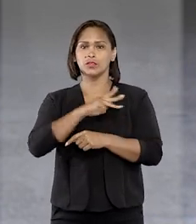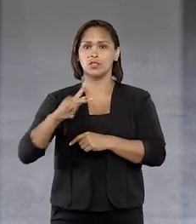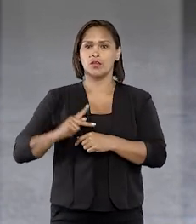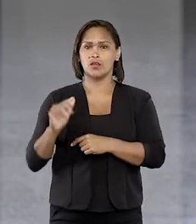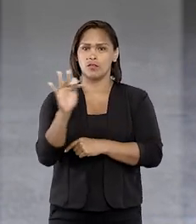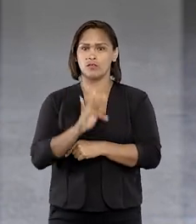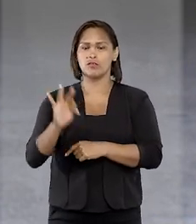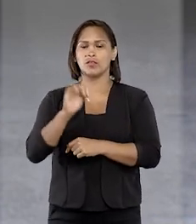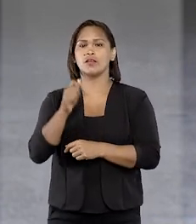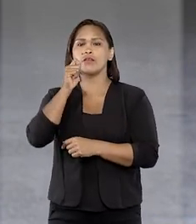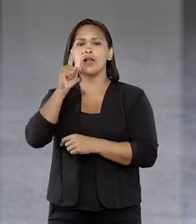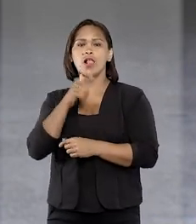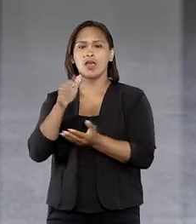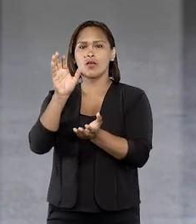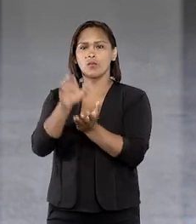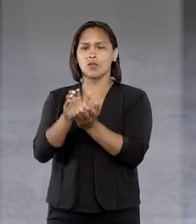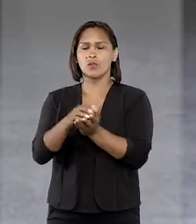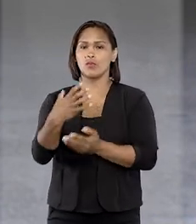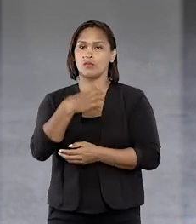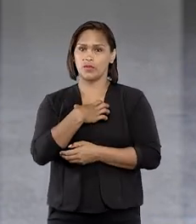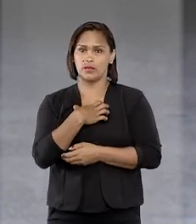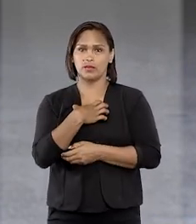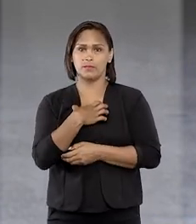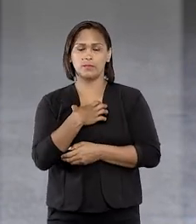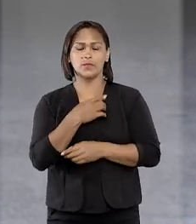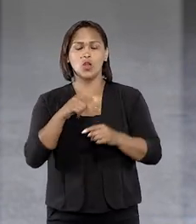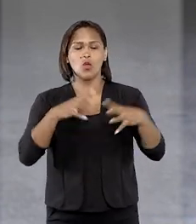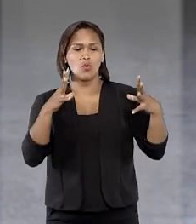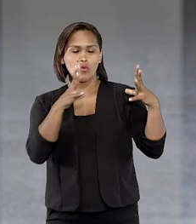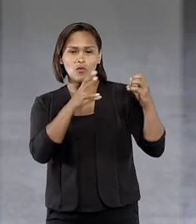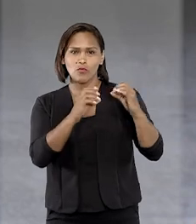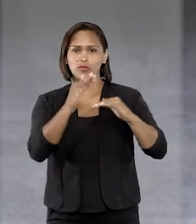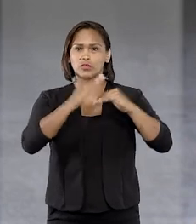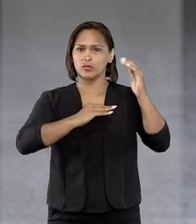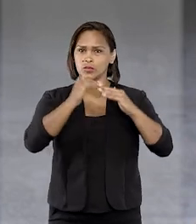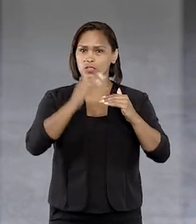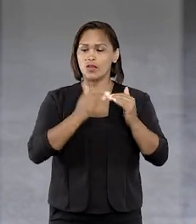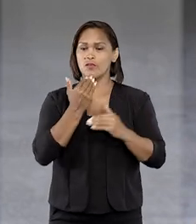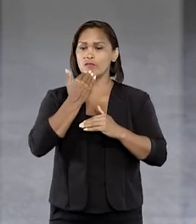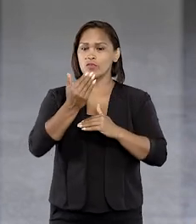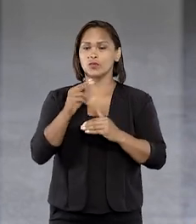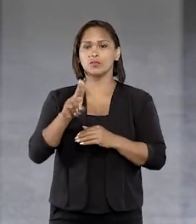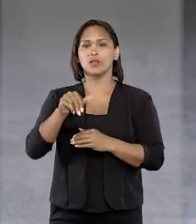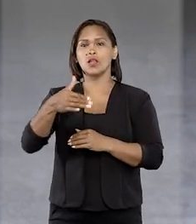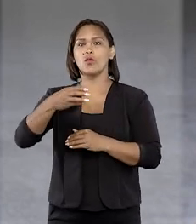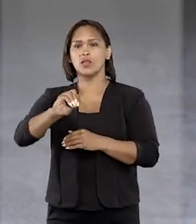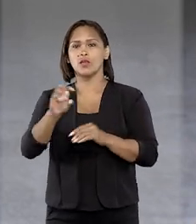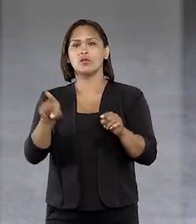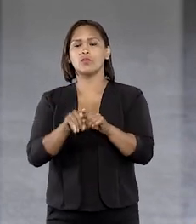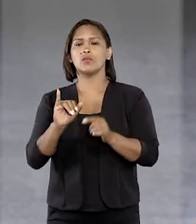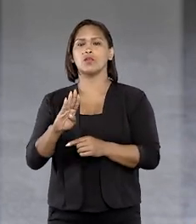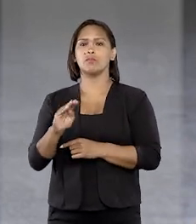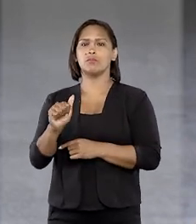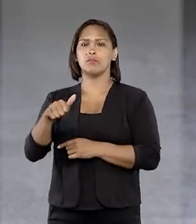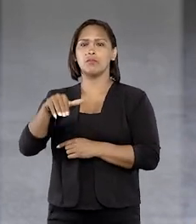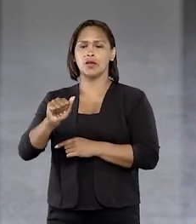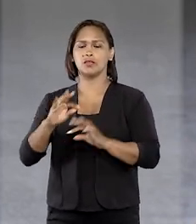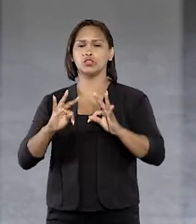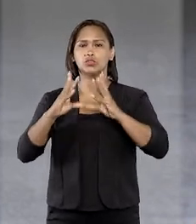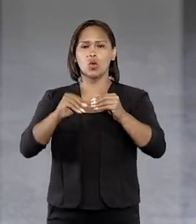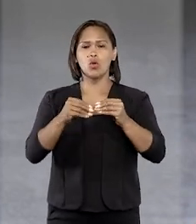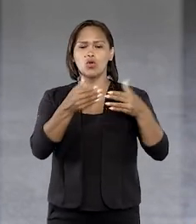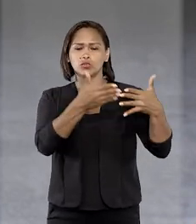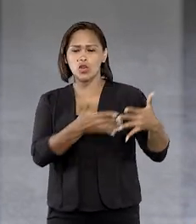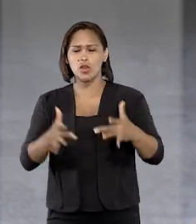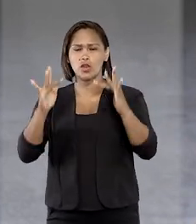Ministério Público Federal em Alagoas, Pernambuco e Bahia. O conflito de competência foi suscitado pela União e pelo Ibama, para